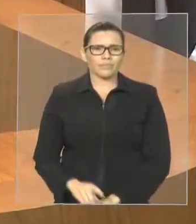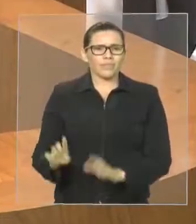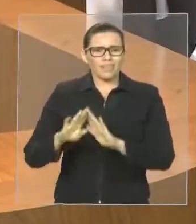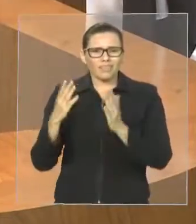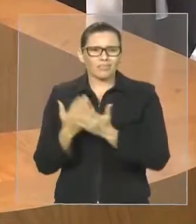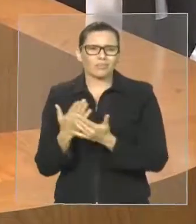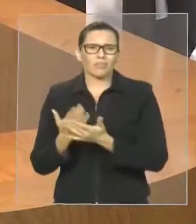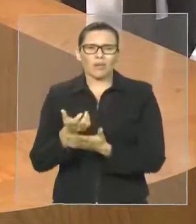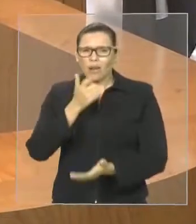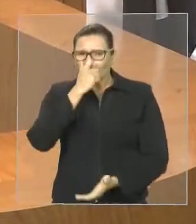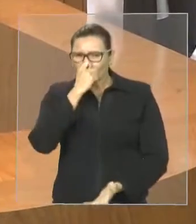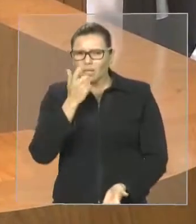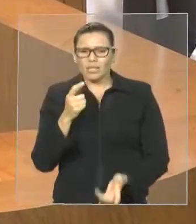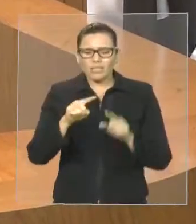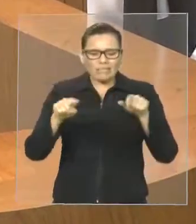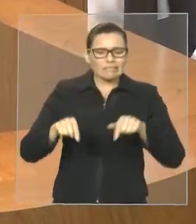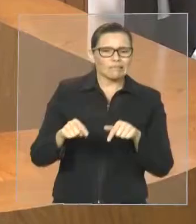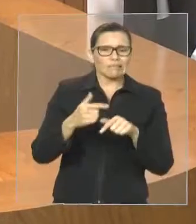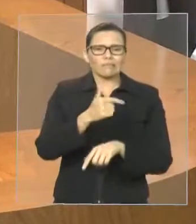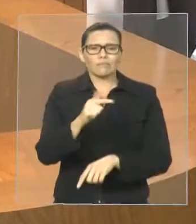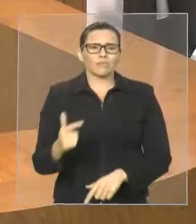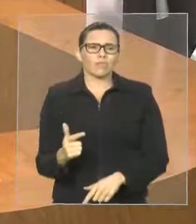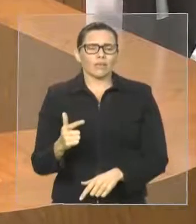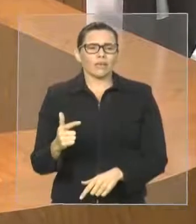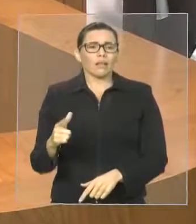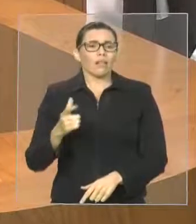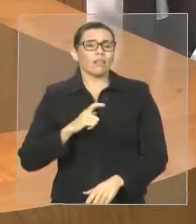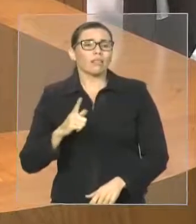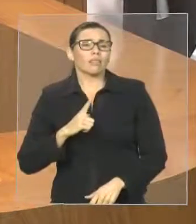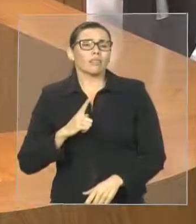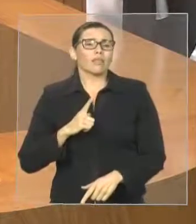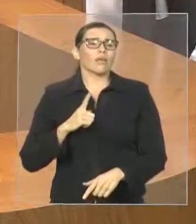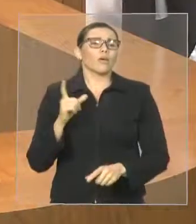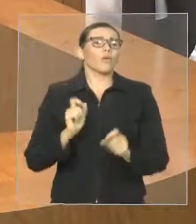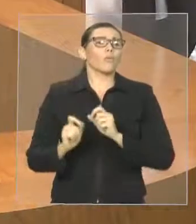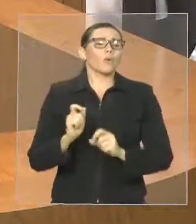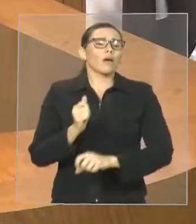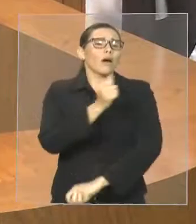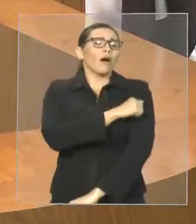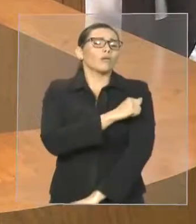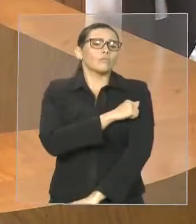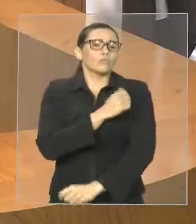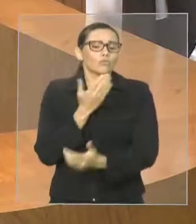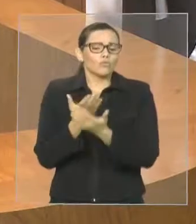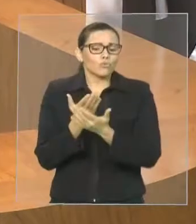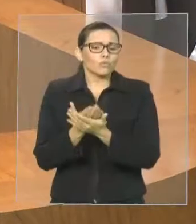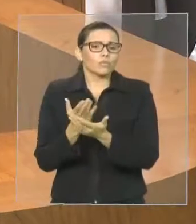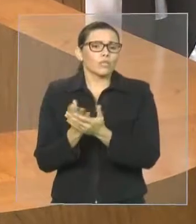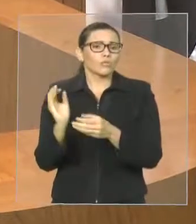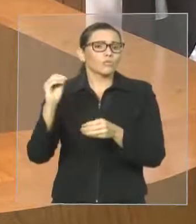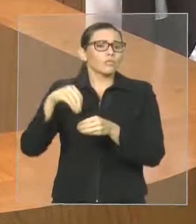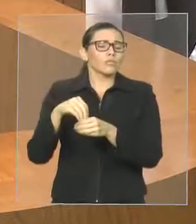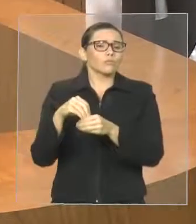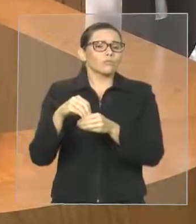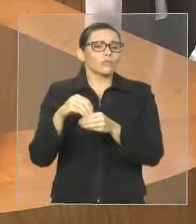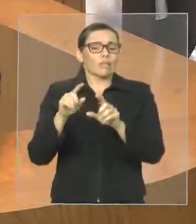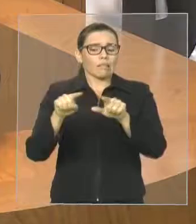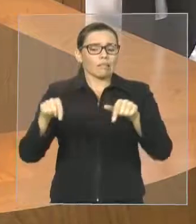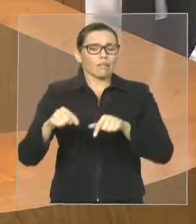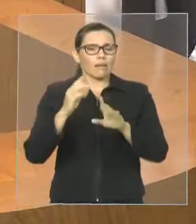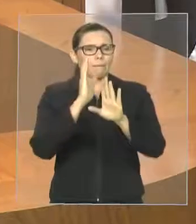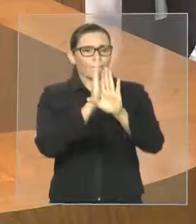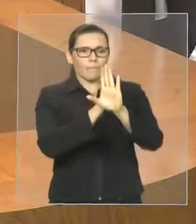forma aglomerada, tumultuada. E o garoto de 11 anos, que não tem possibilidade.